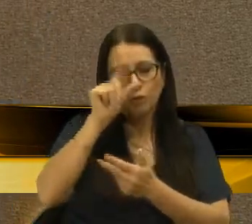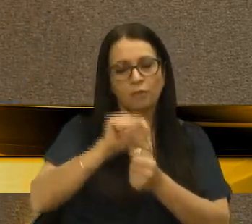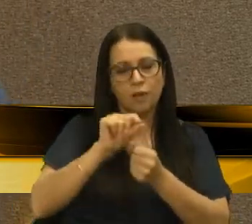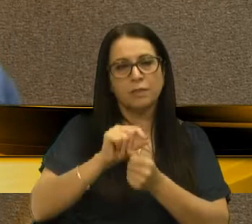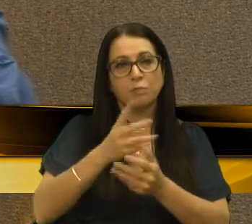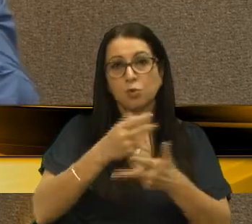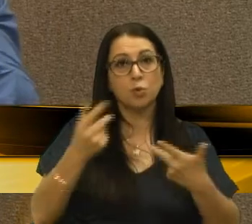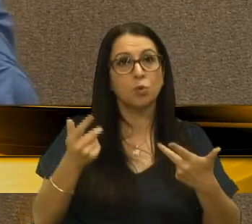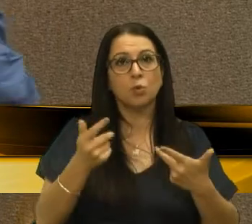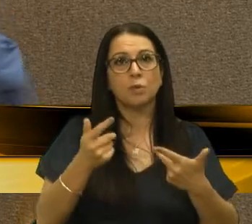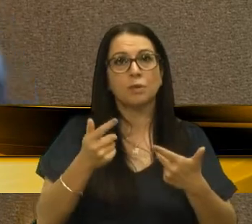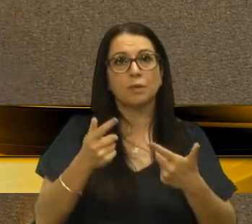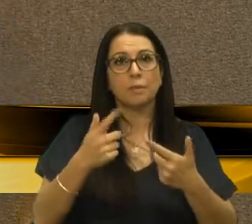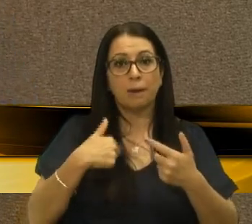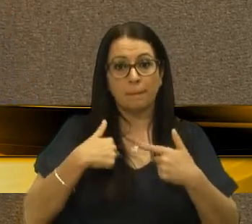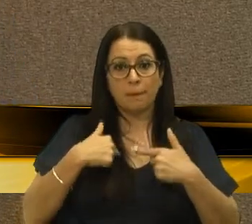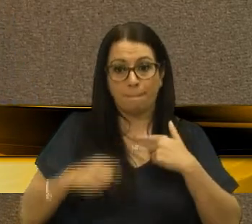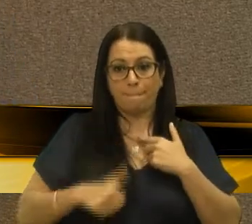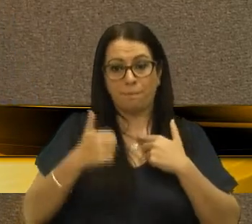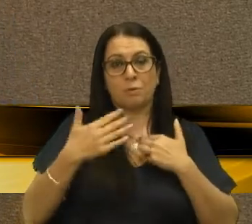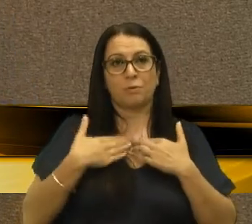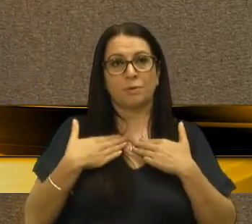um monte de coisa para mim me consertar.